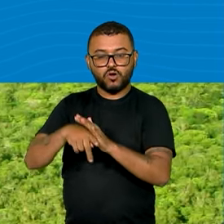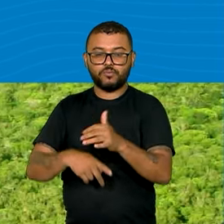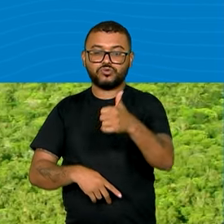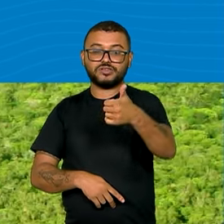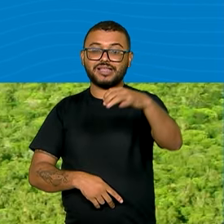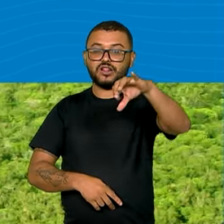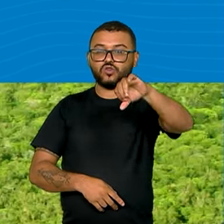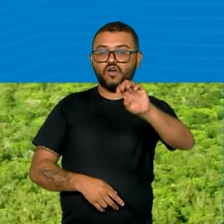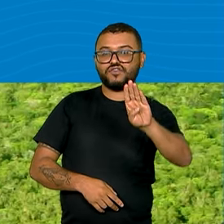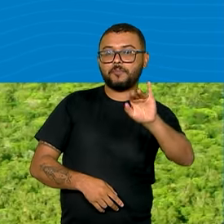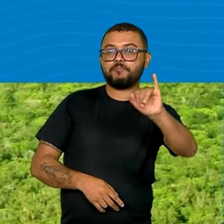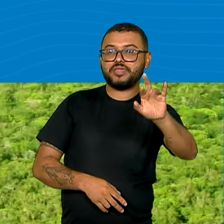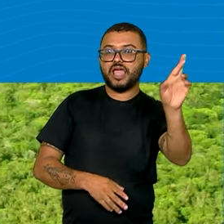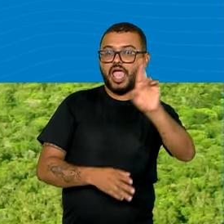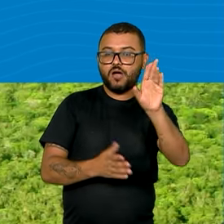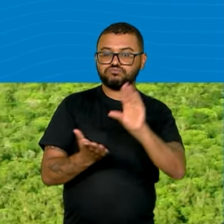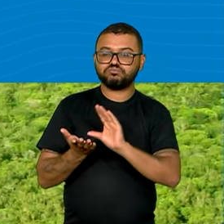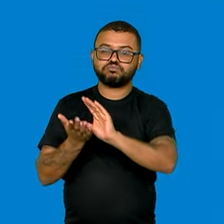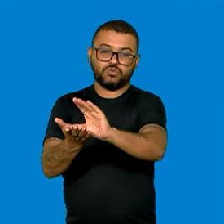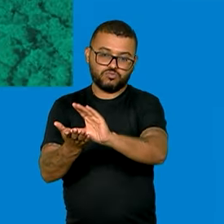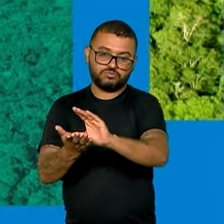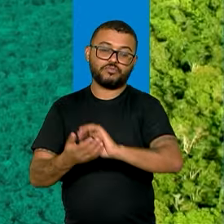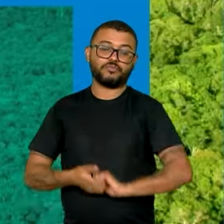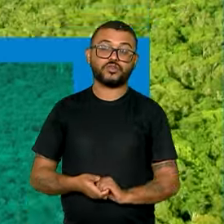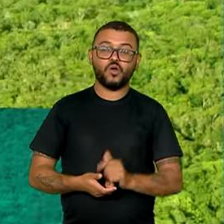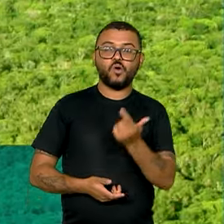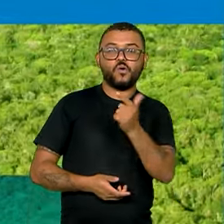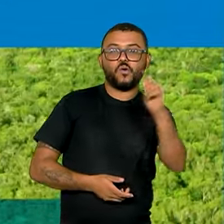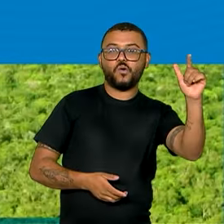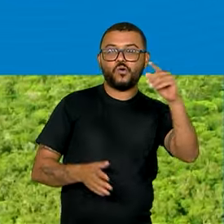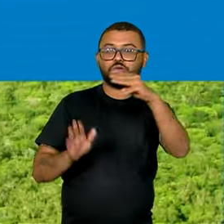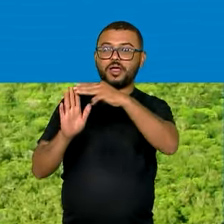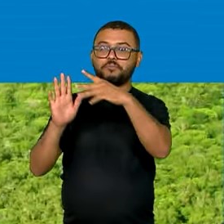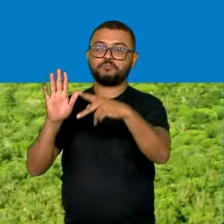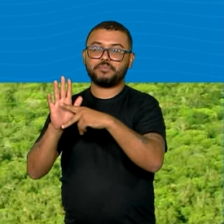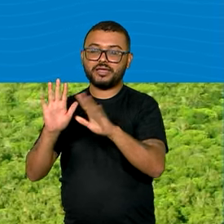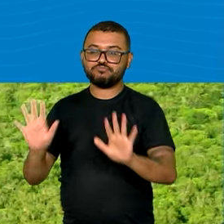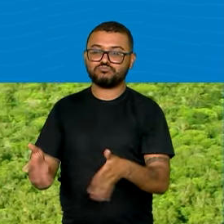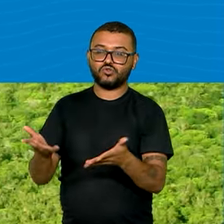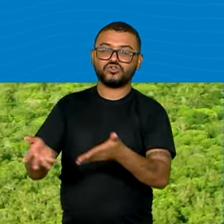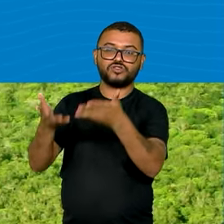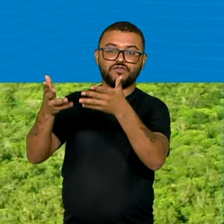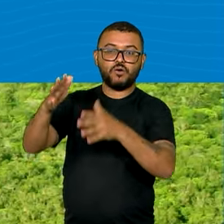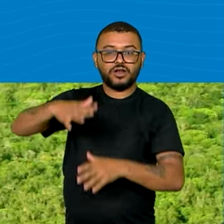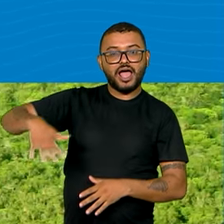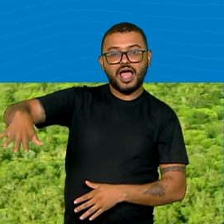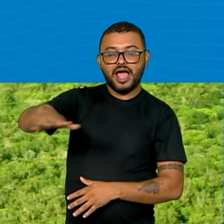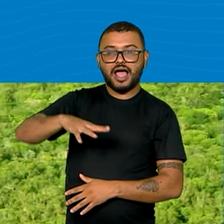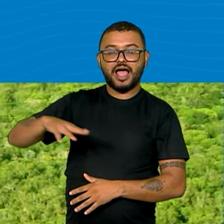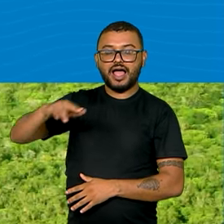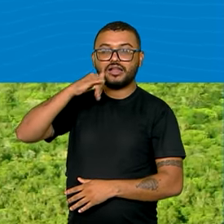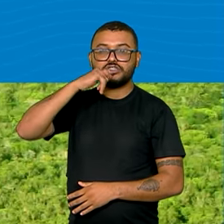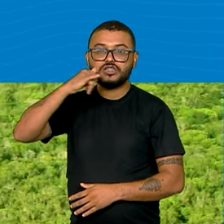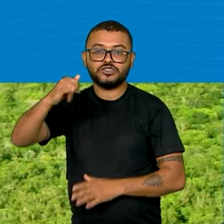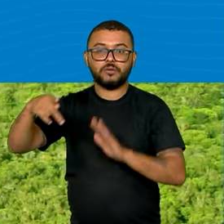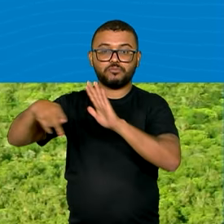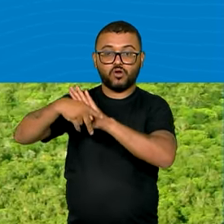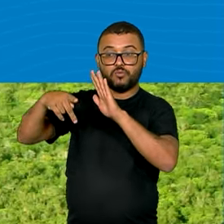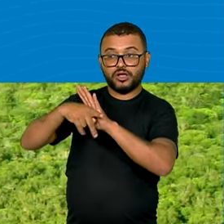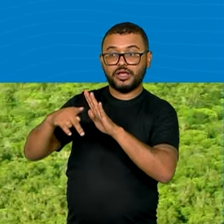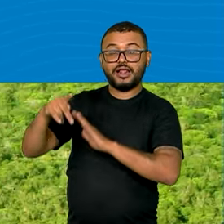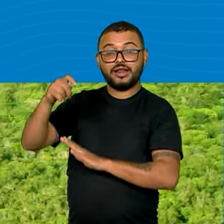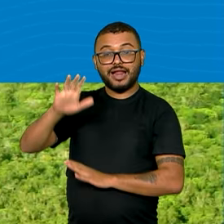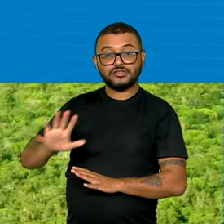19 bilhões em créditos concedidos. A outra medida que vai impulsionar o movimento de neoindustrialização nacional